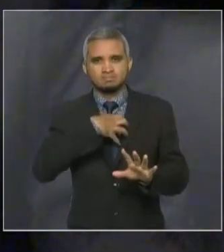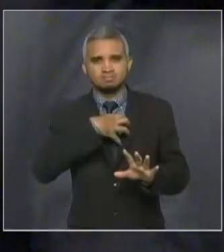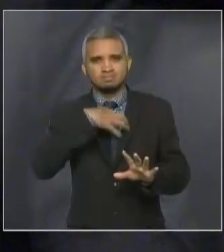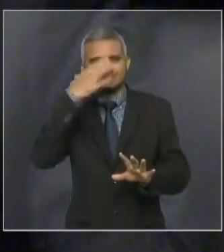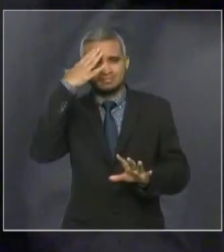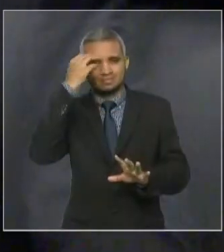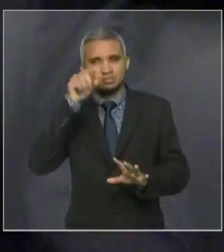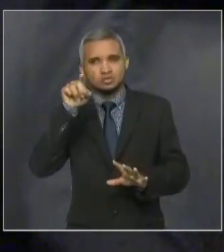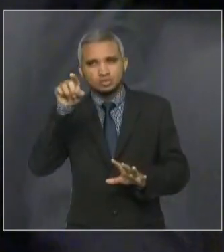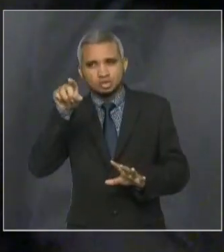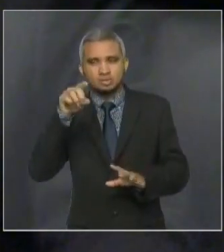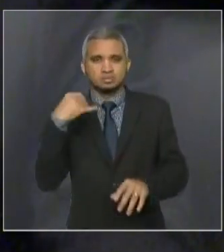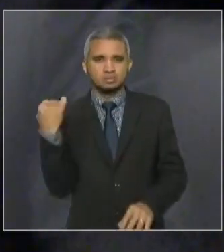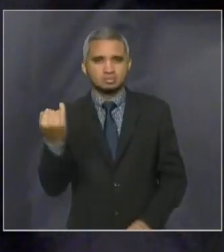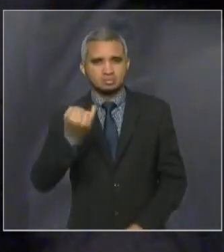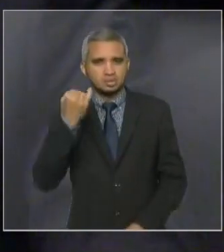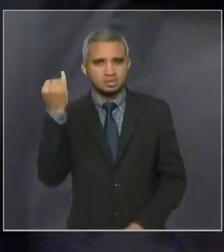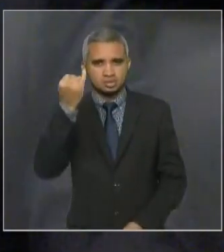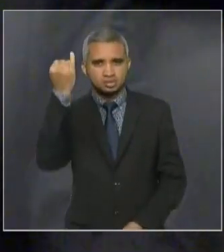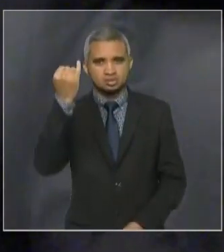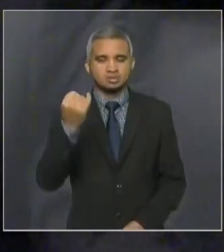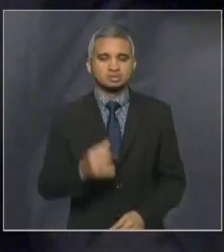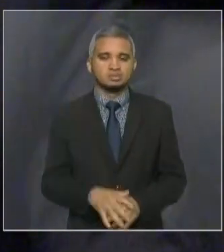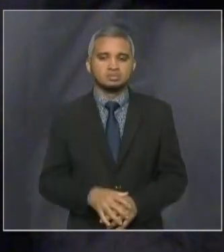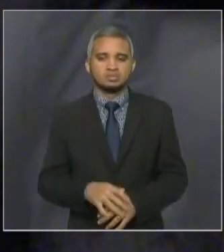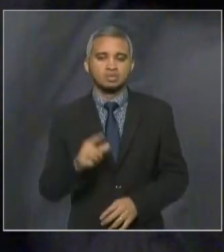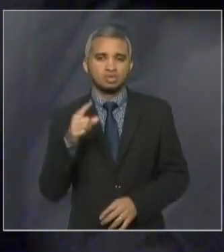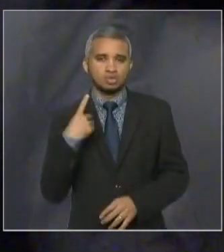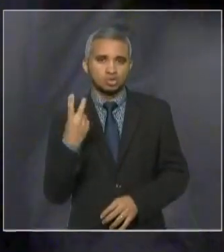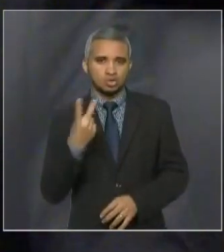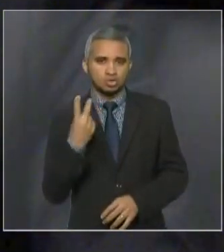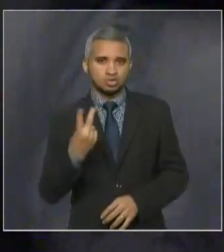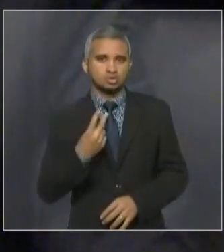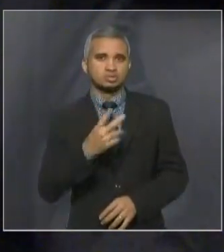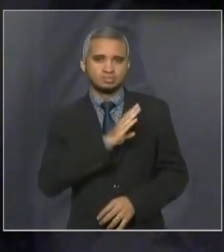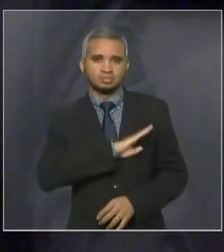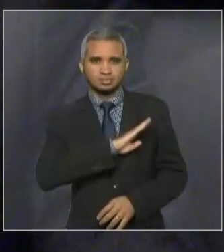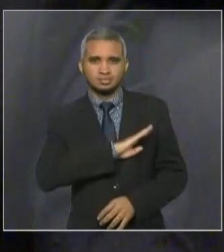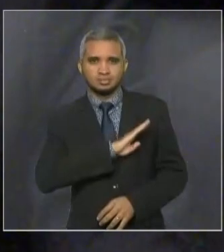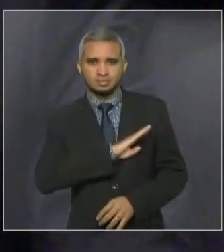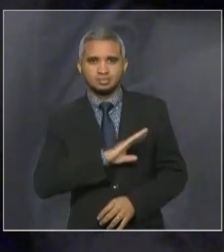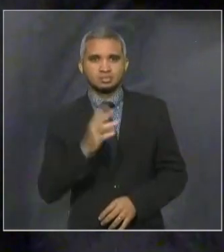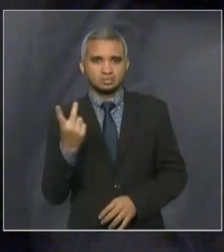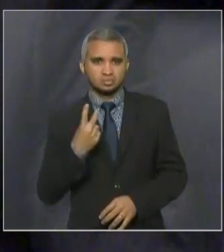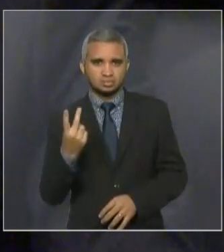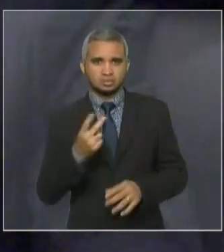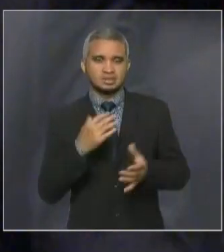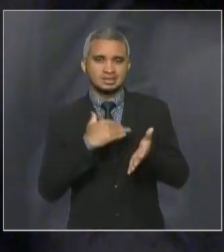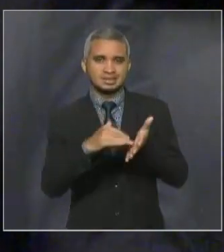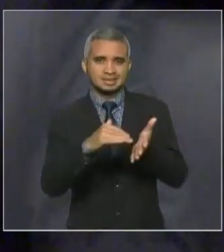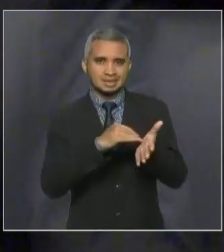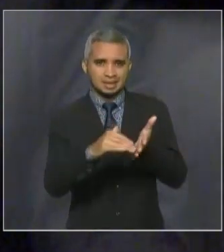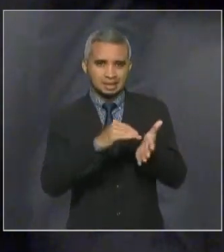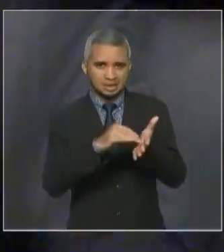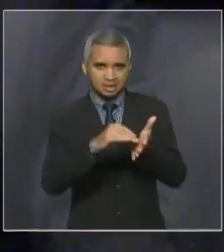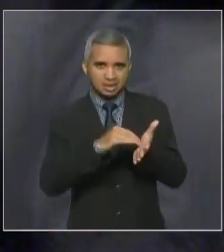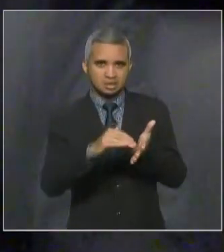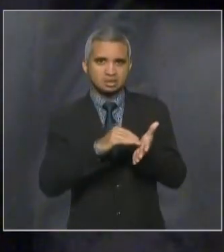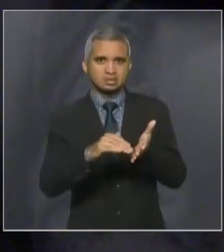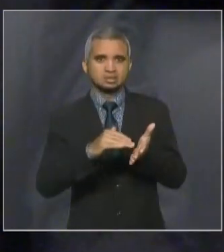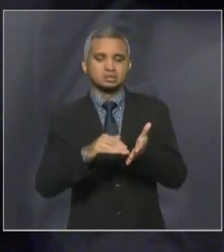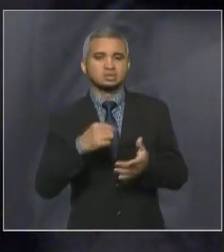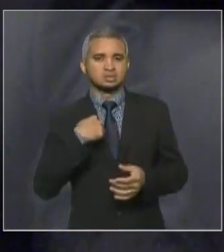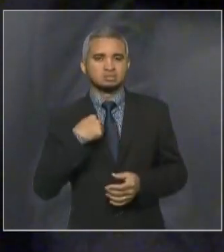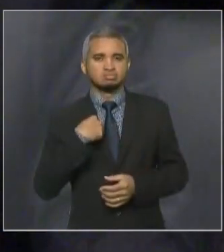governo. Fomos colegas, fui secretário, e sei das inúmeras missões que o governador elega, principalmente as mais